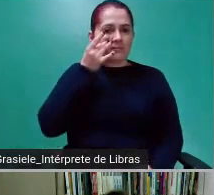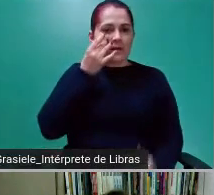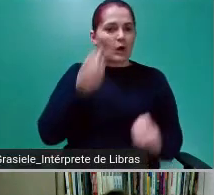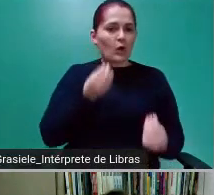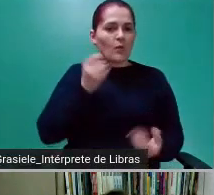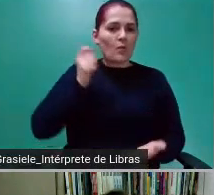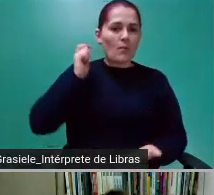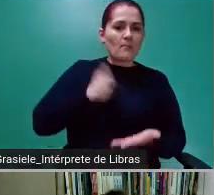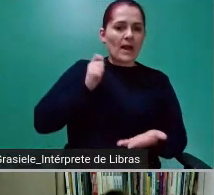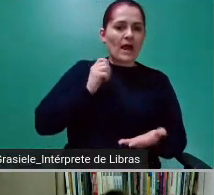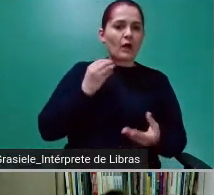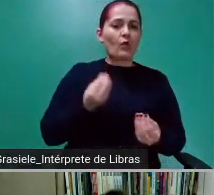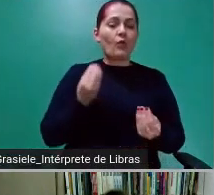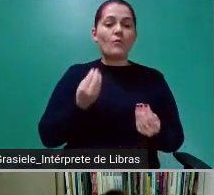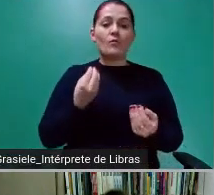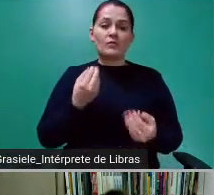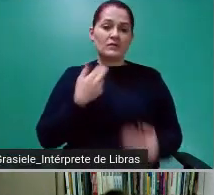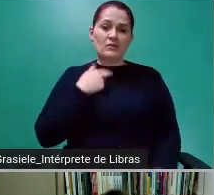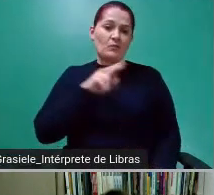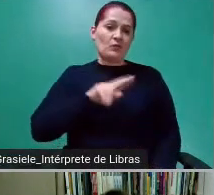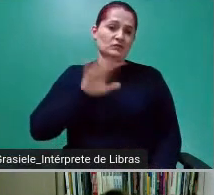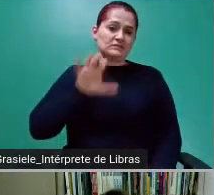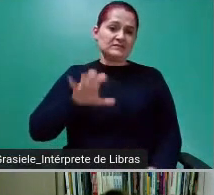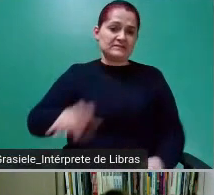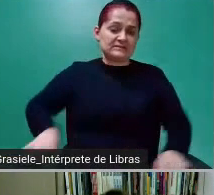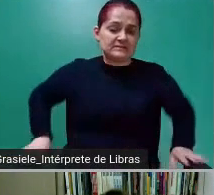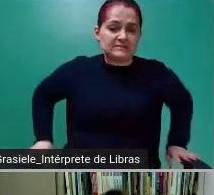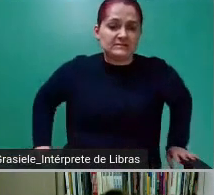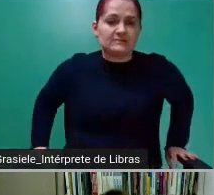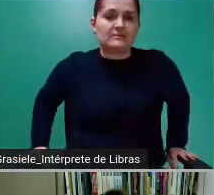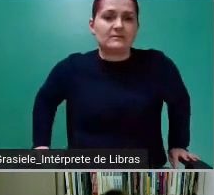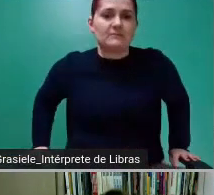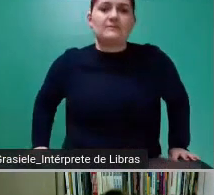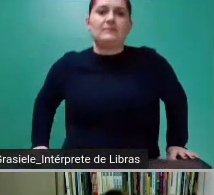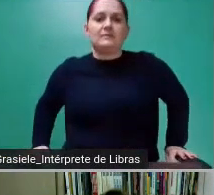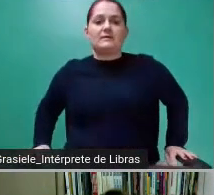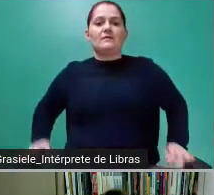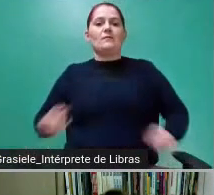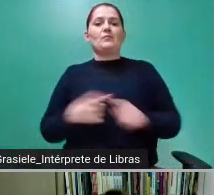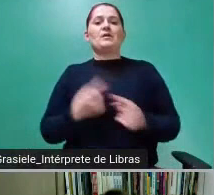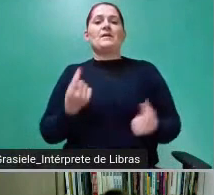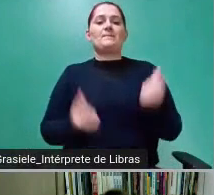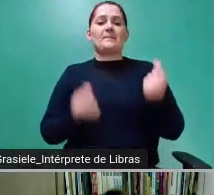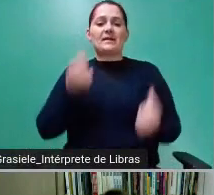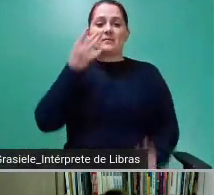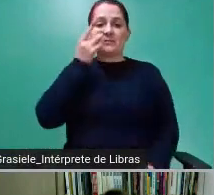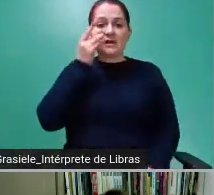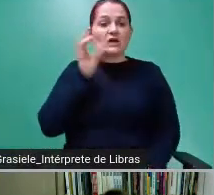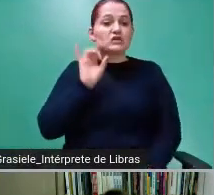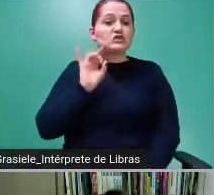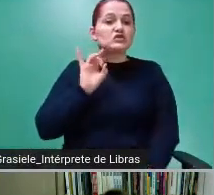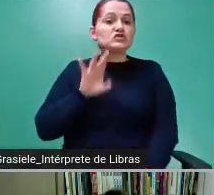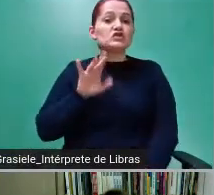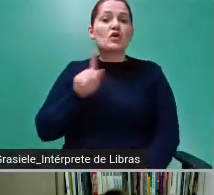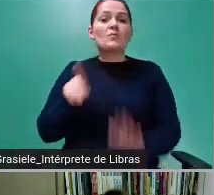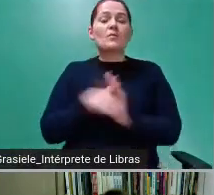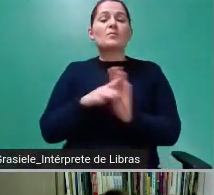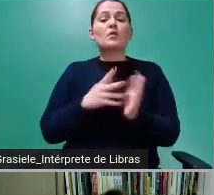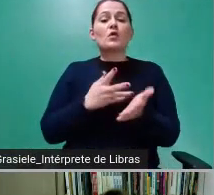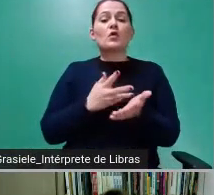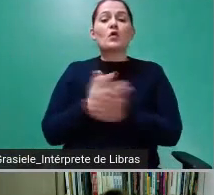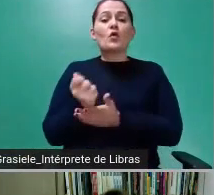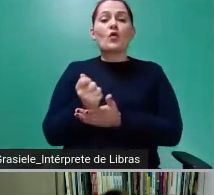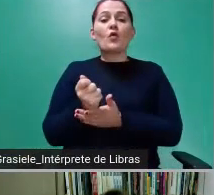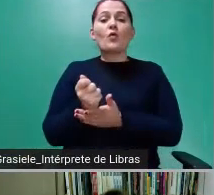poderia ser usada no caso. Essa modalidade é restrita à compra de bens e serviços